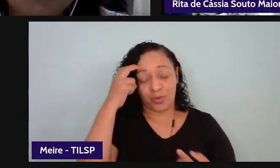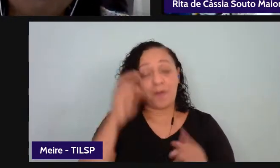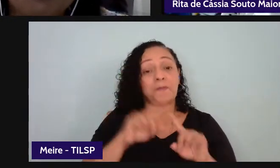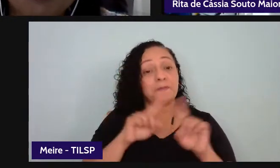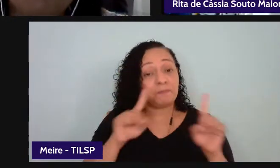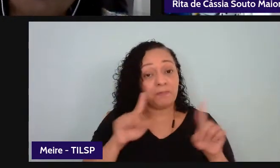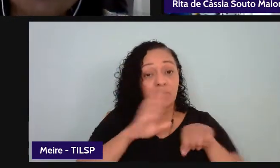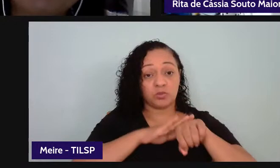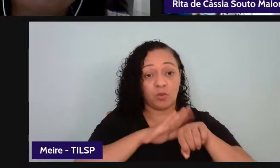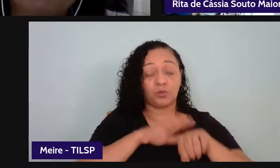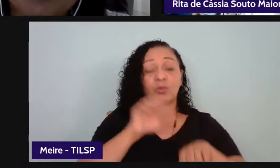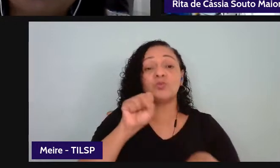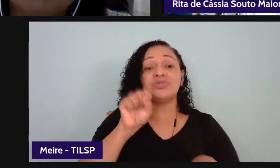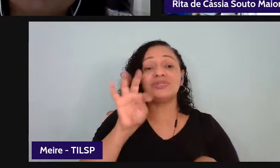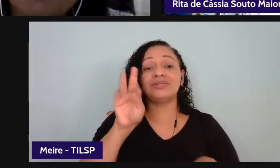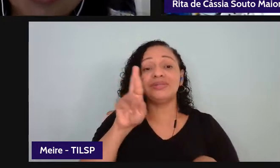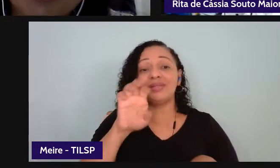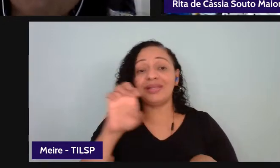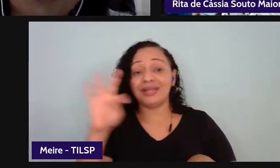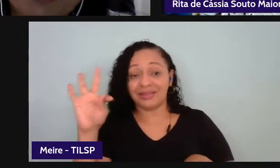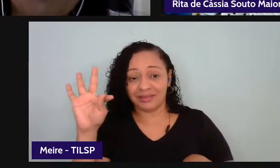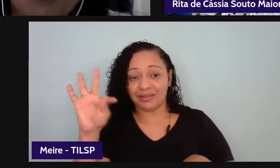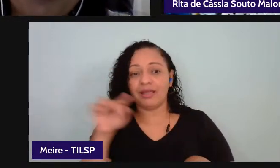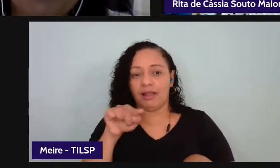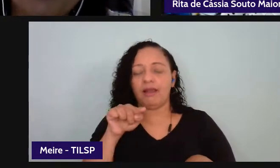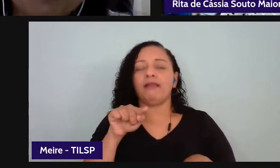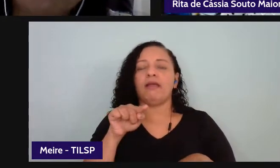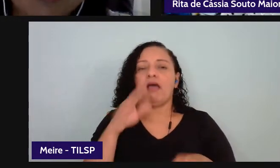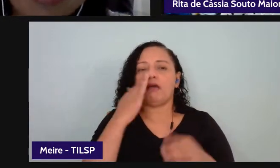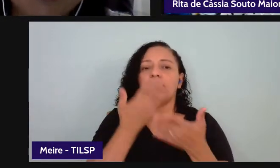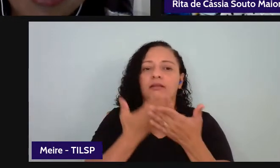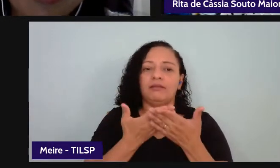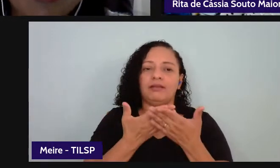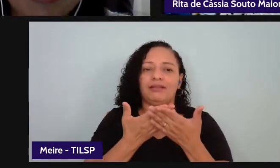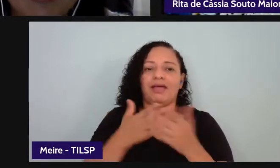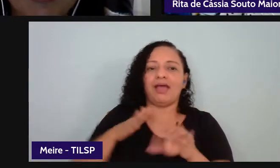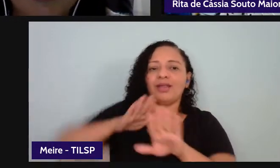o letramento ideológico do que o letramento autônomo